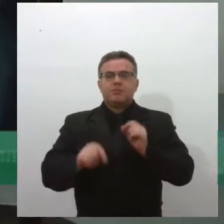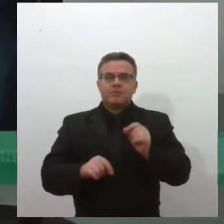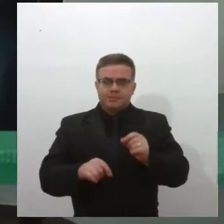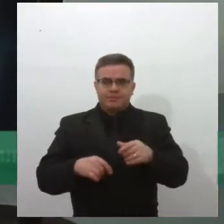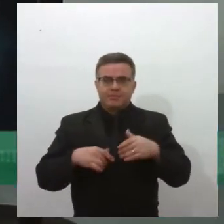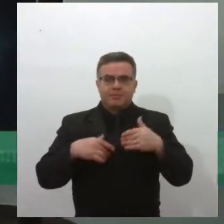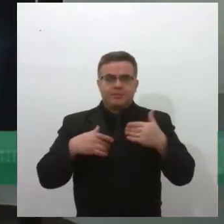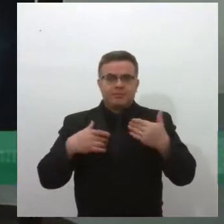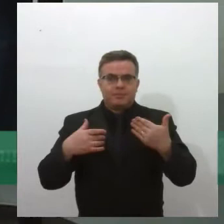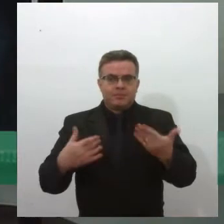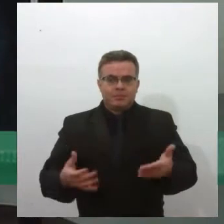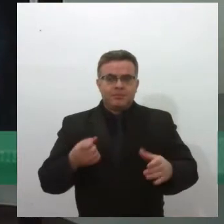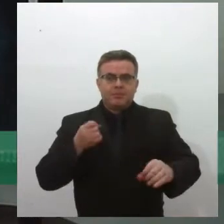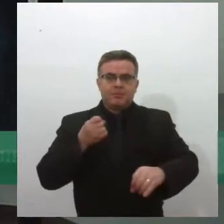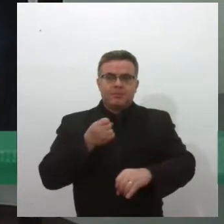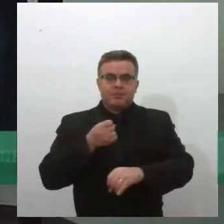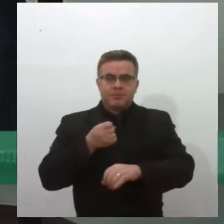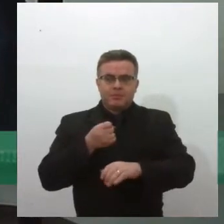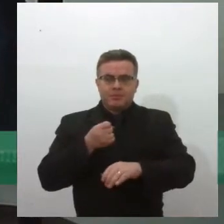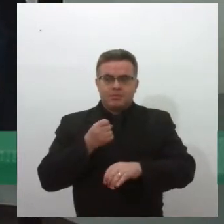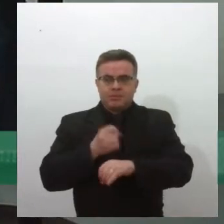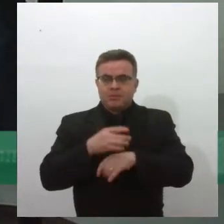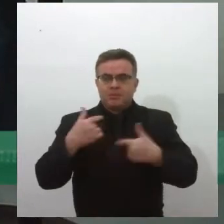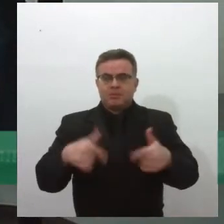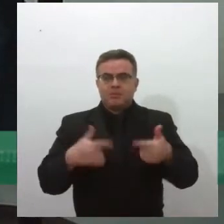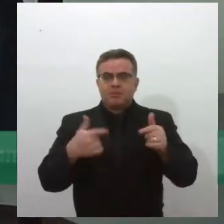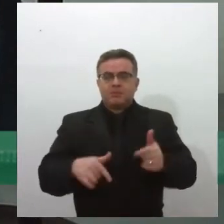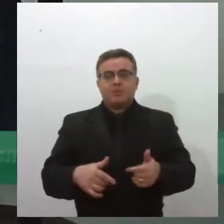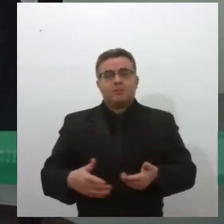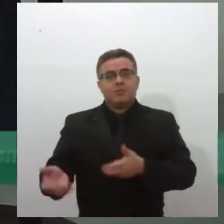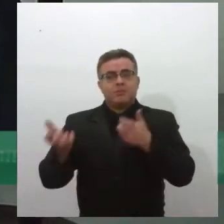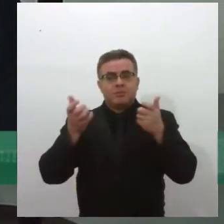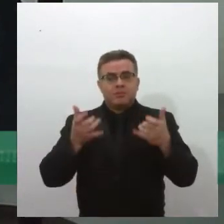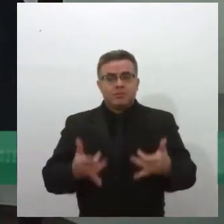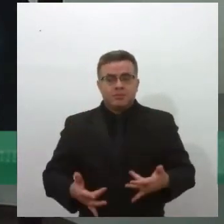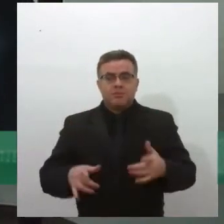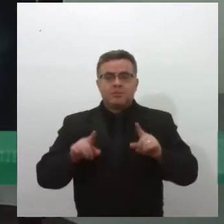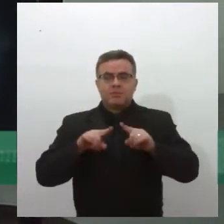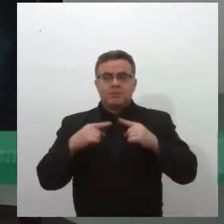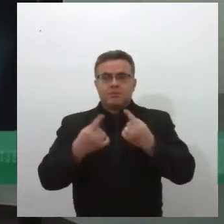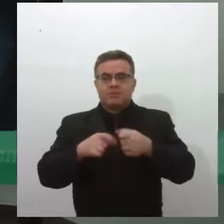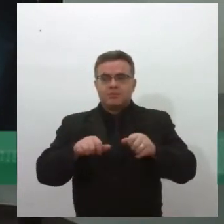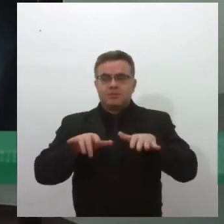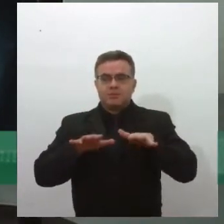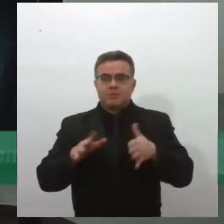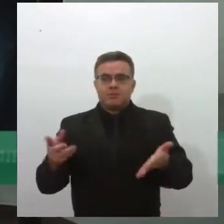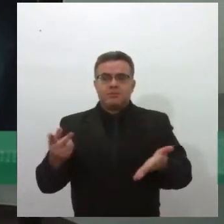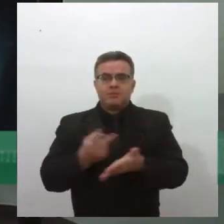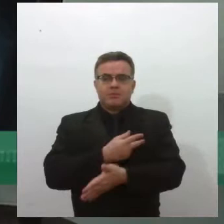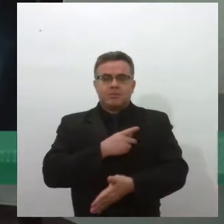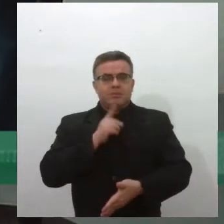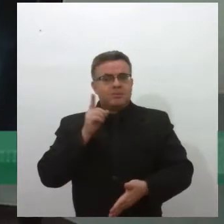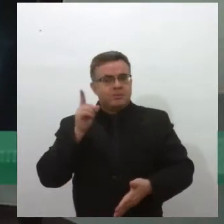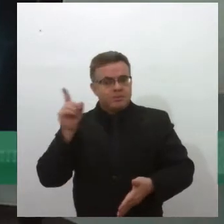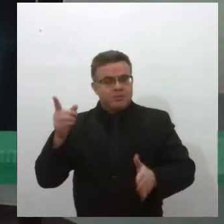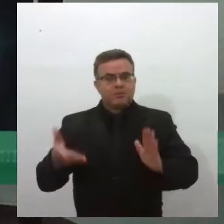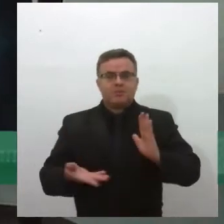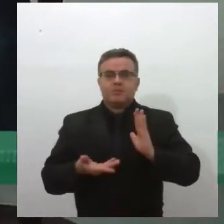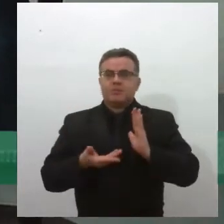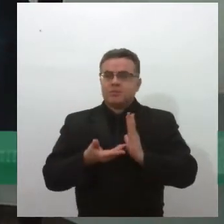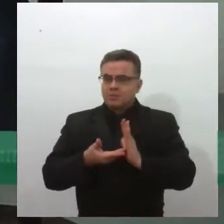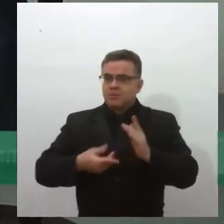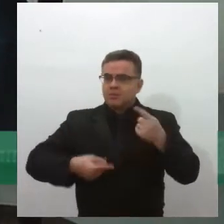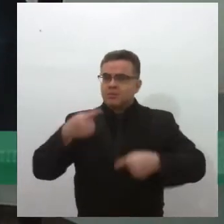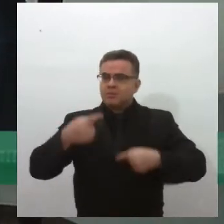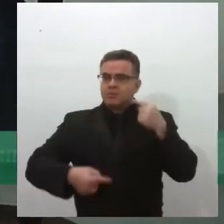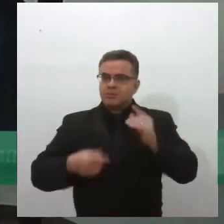no ambiente de trabalho, e ela foi abordada, inclusive, numa audiência pública que aconteceu na Câmara dos Deputados para discutir o